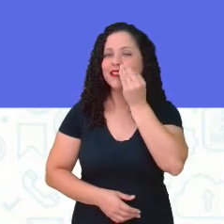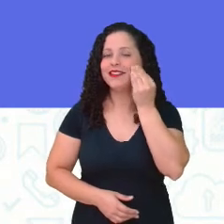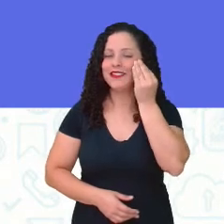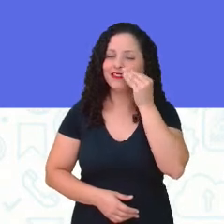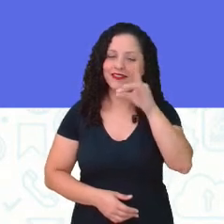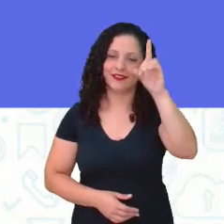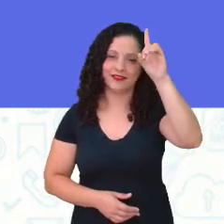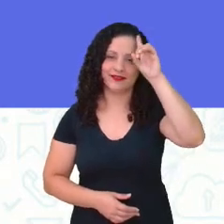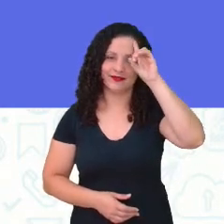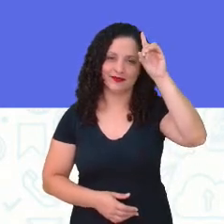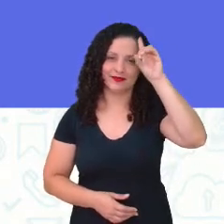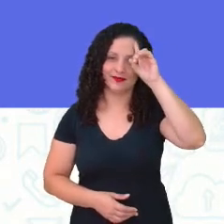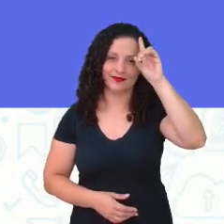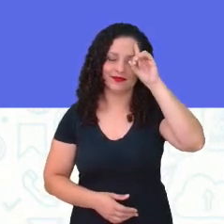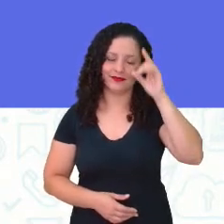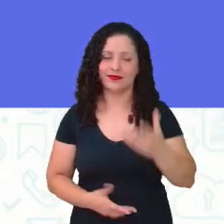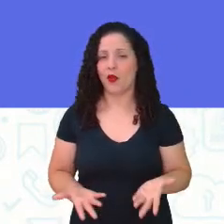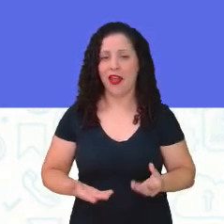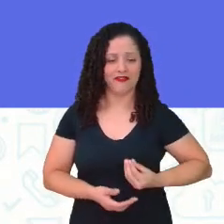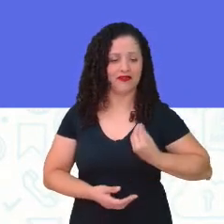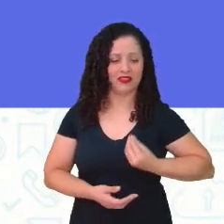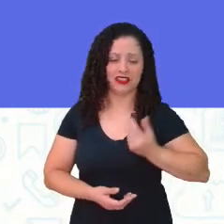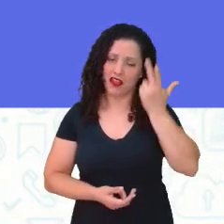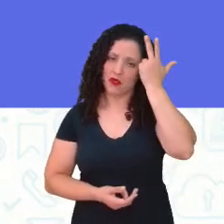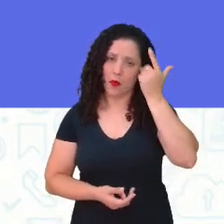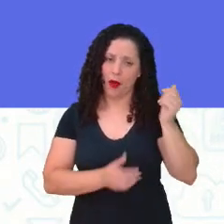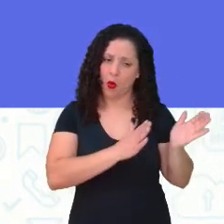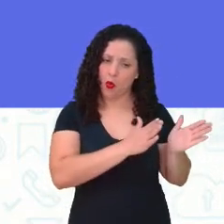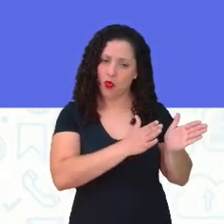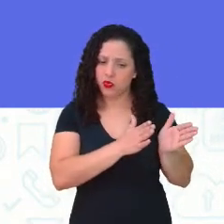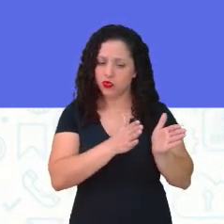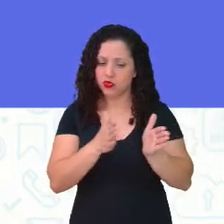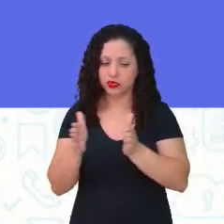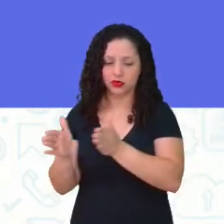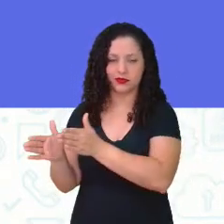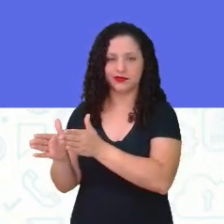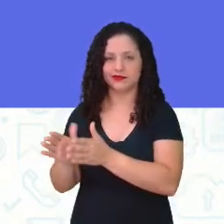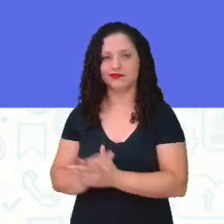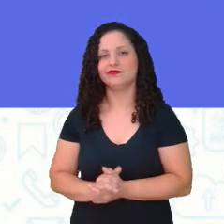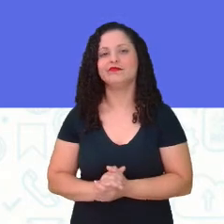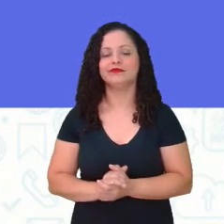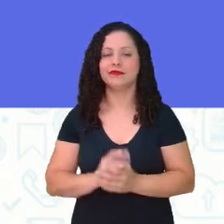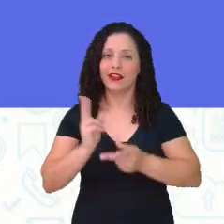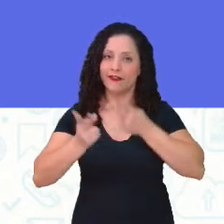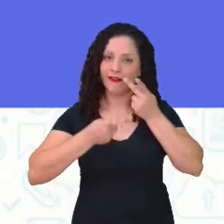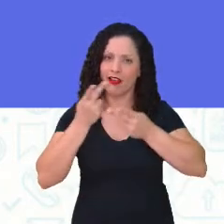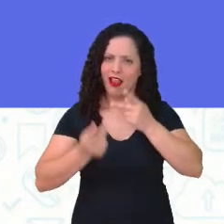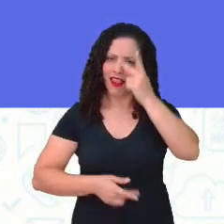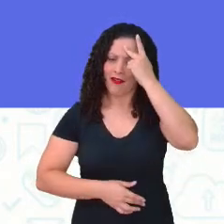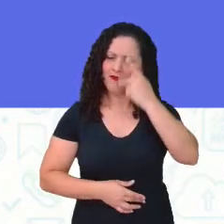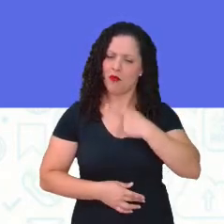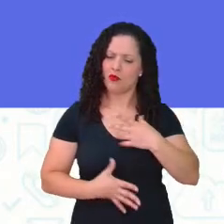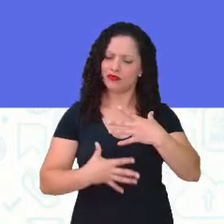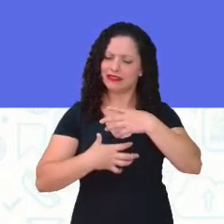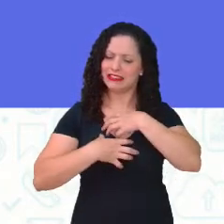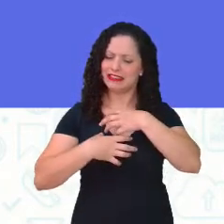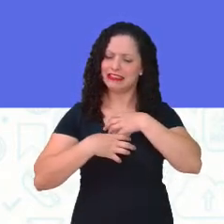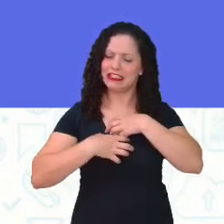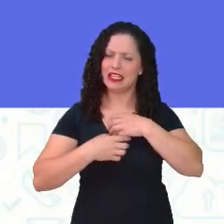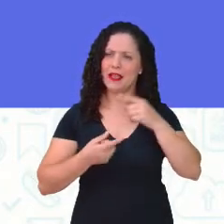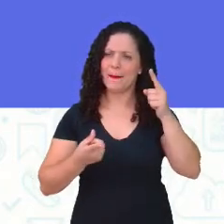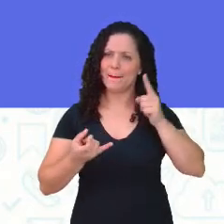diárias. Então, era o dia a dia dela, não é? Então, é interessante falar sobre si, de tudo aquilo que é vivenciado.